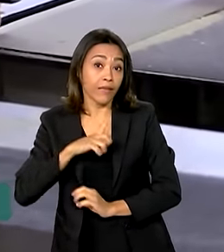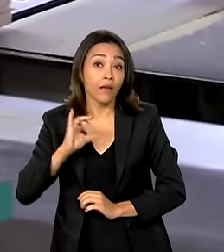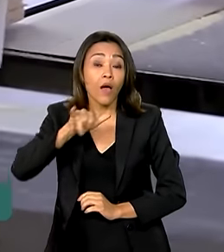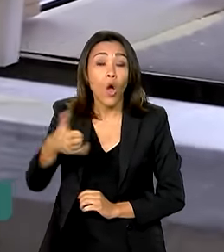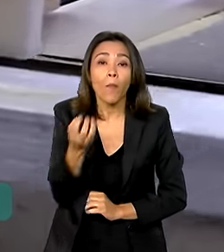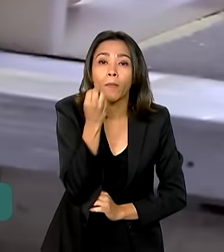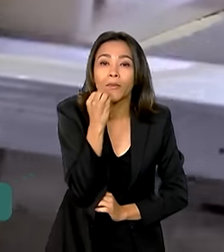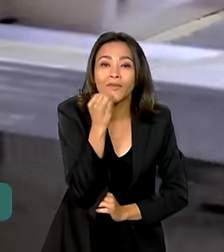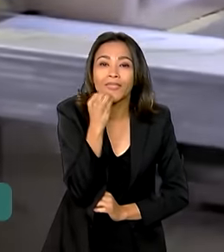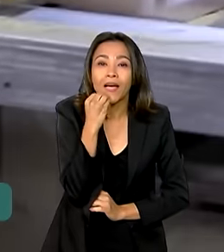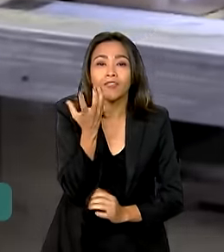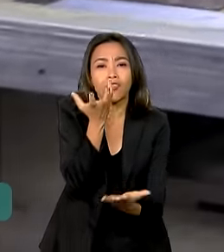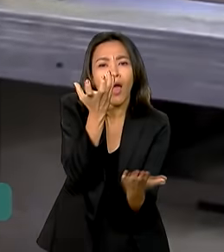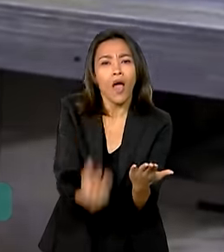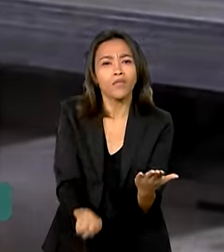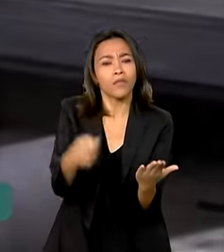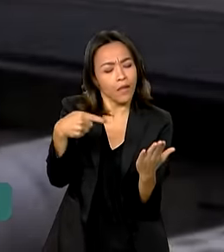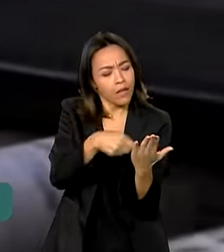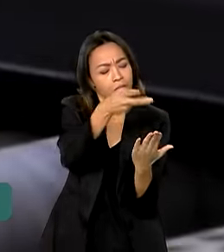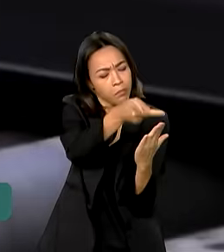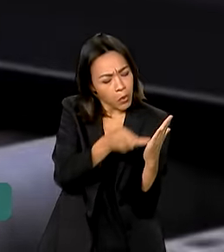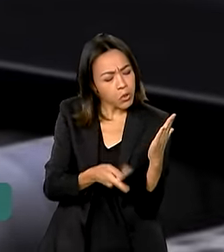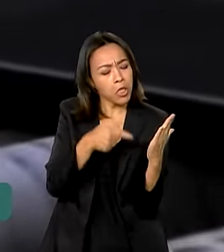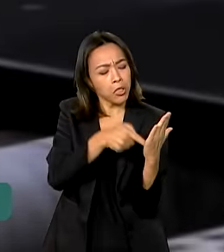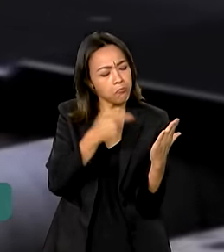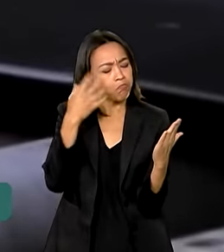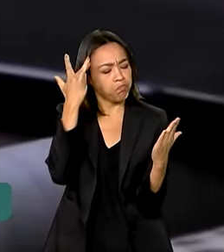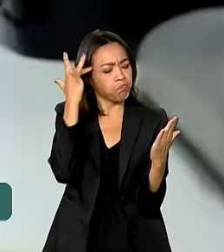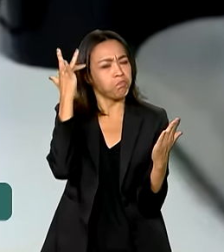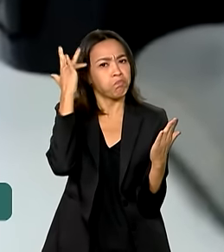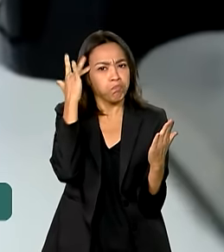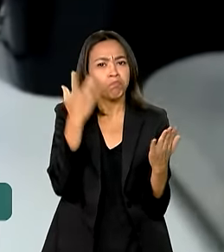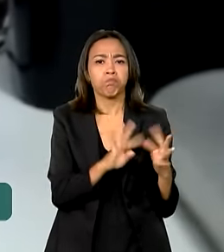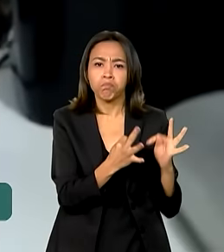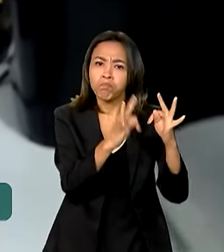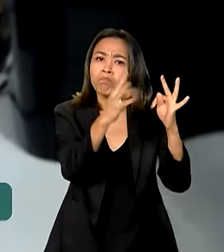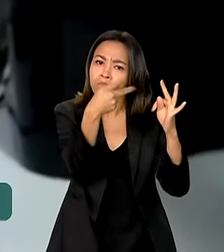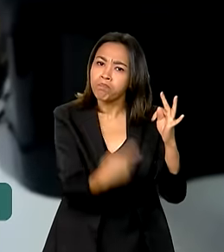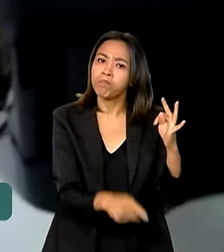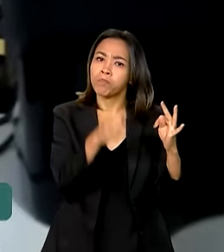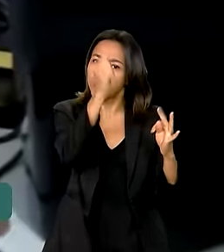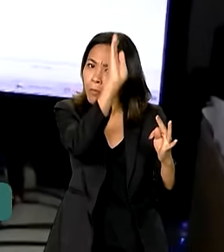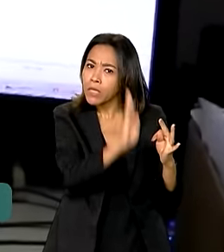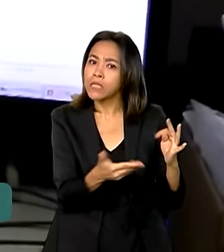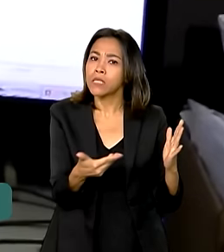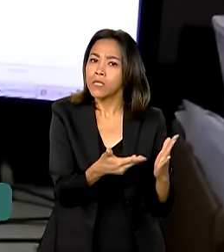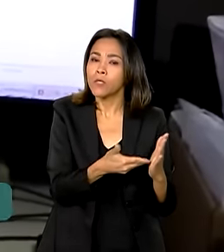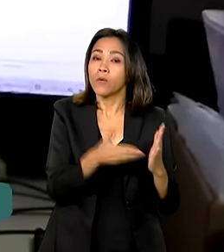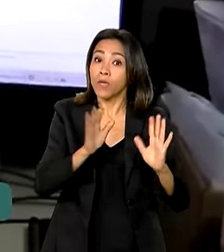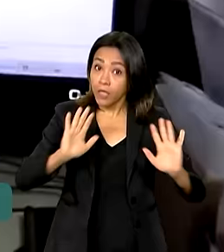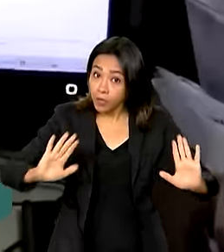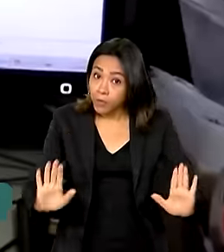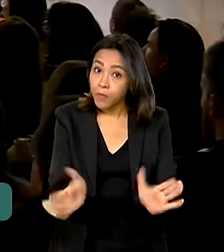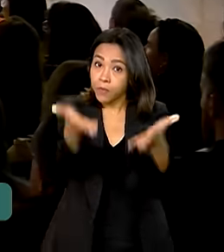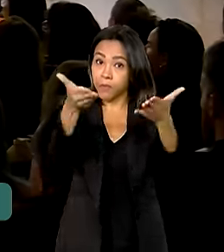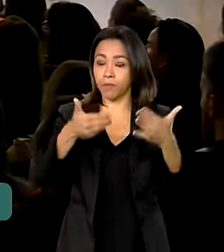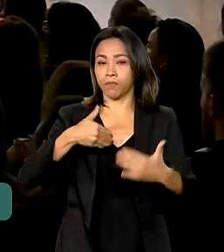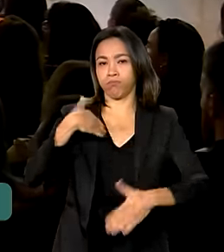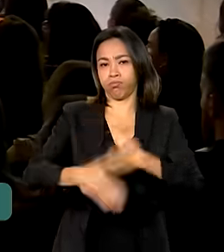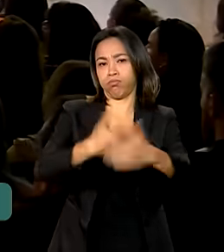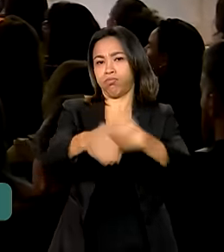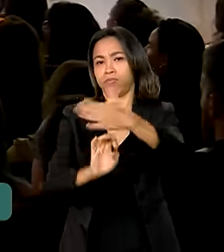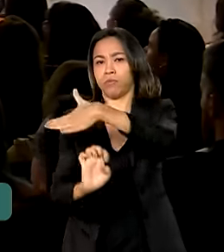aderir ao projeto de modernização do Parque Industrial Brasileiro e alavancar os seus negócios.